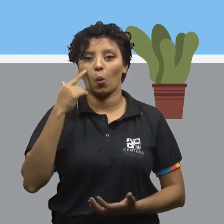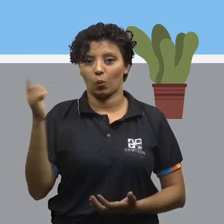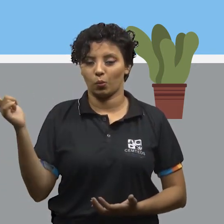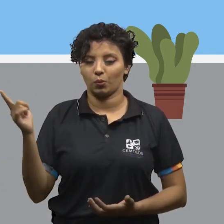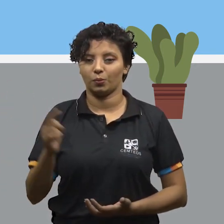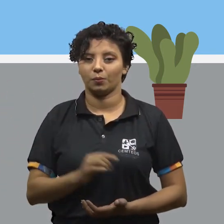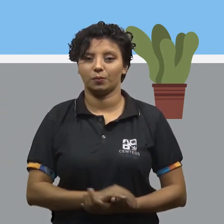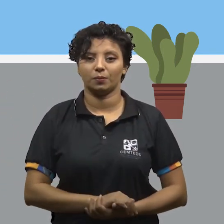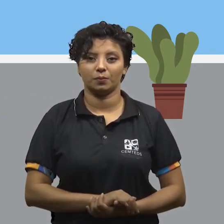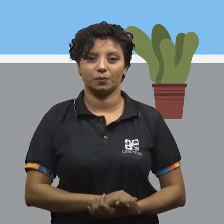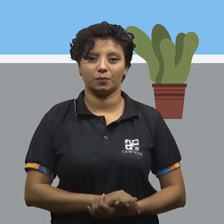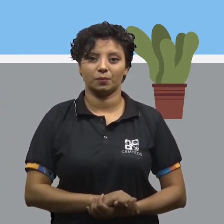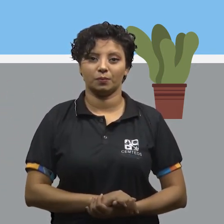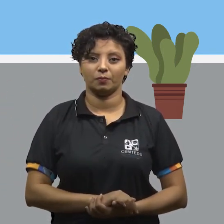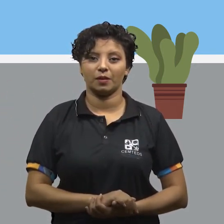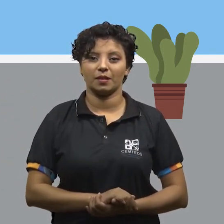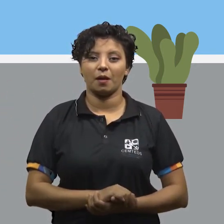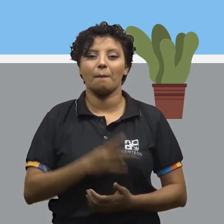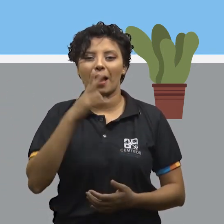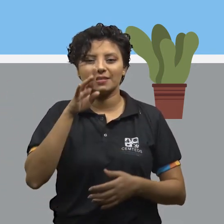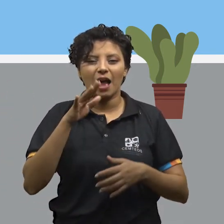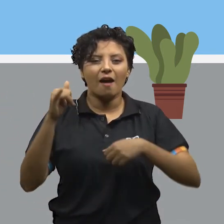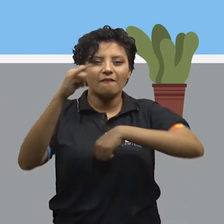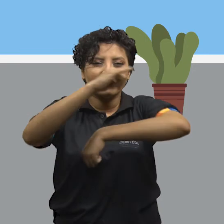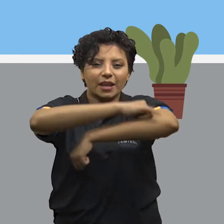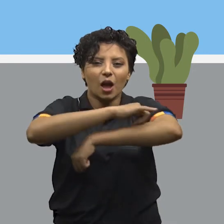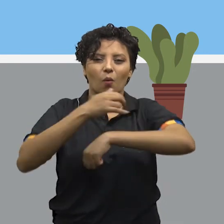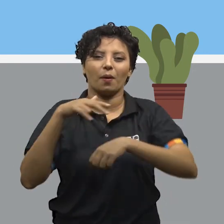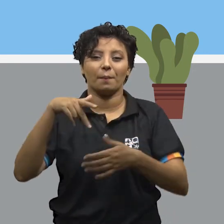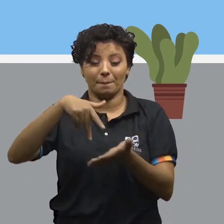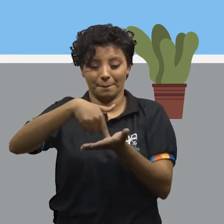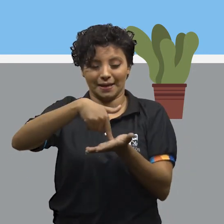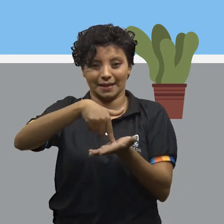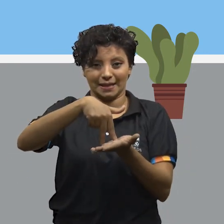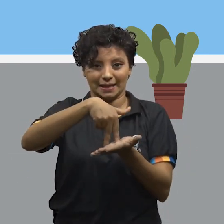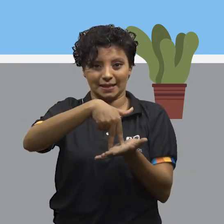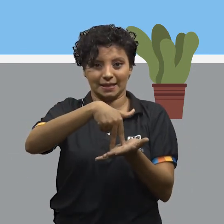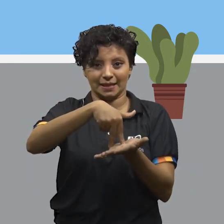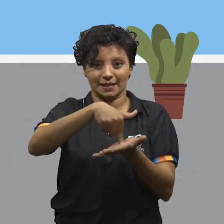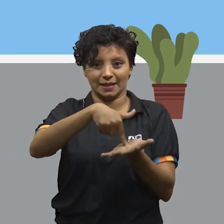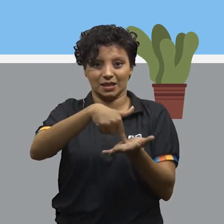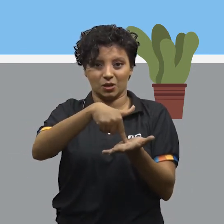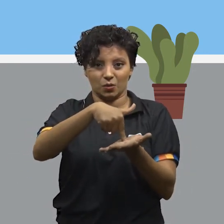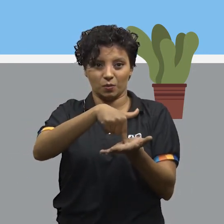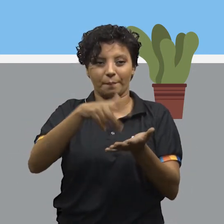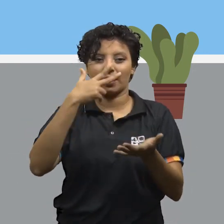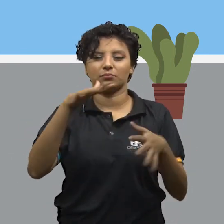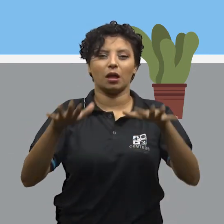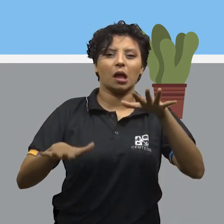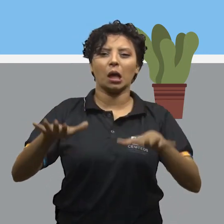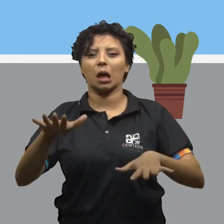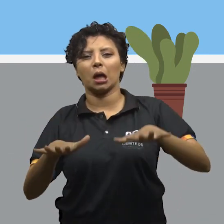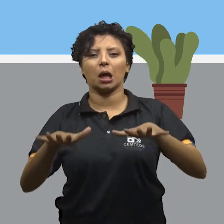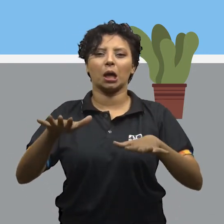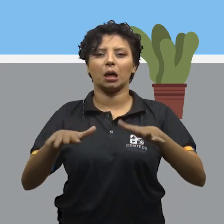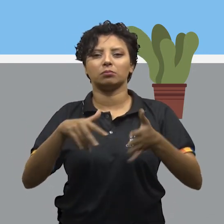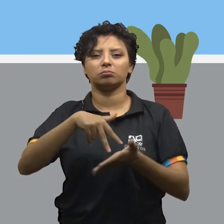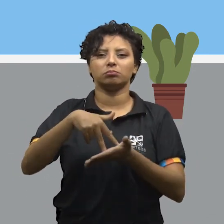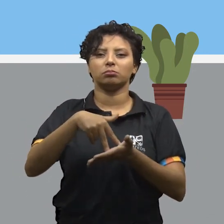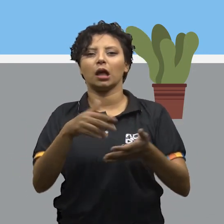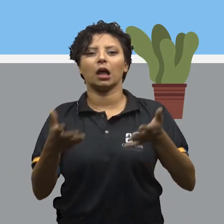fazer o avião. Então, pisa. A almofada trabalha aqui a questão aqui do equilíbrio, tá bom? Então, vamos lá.